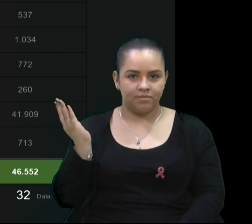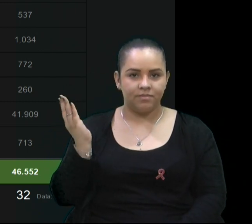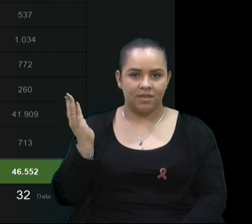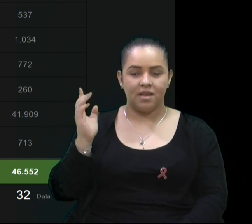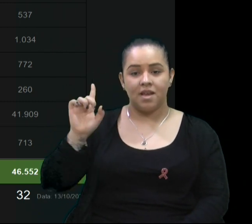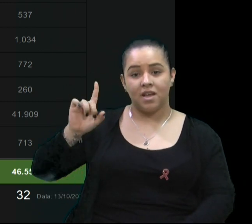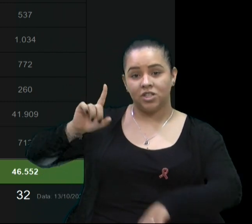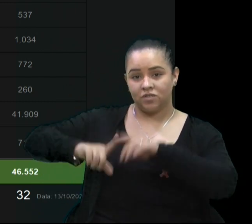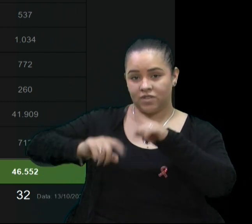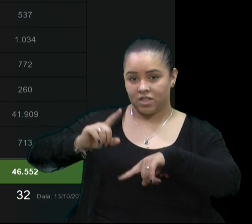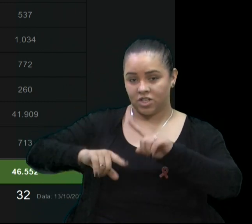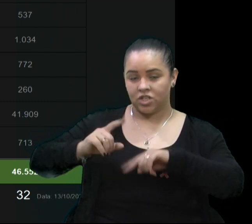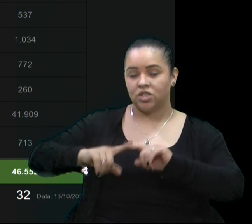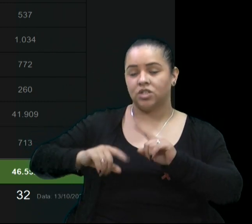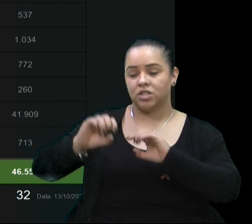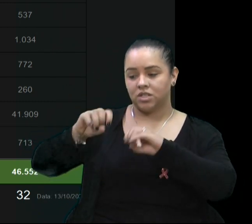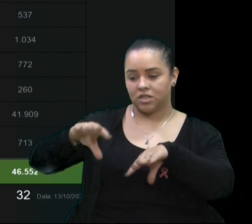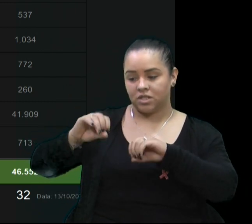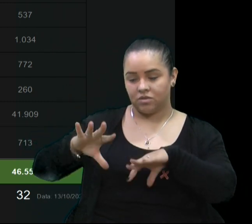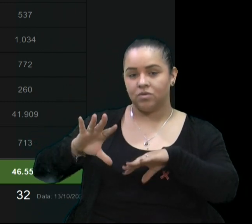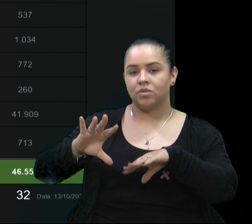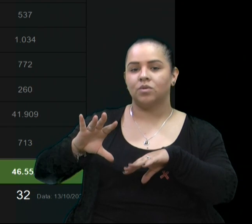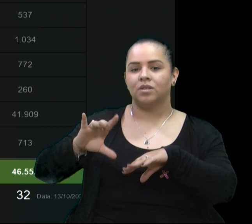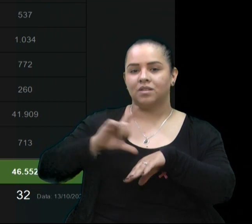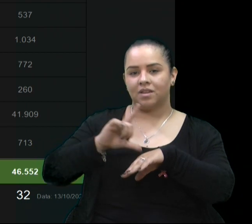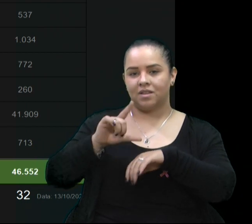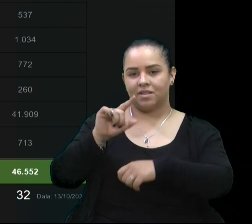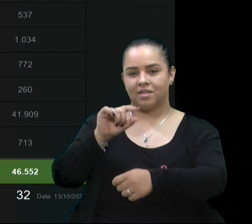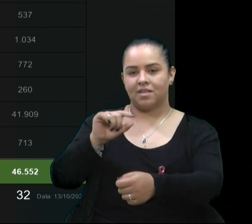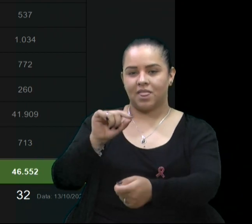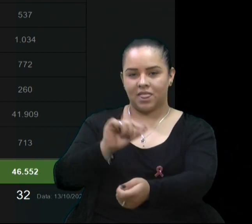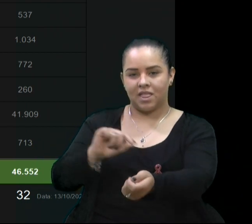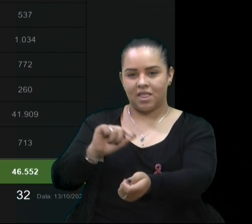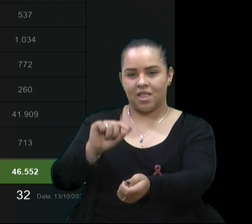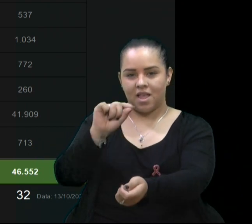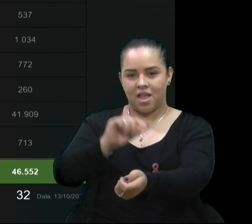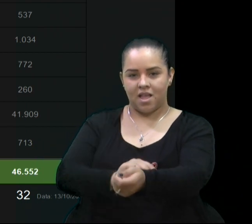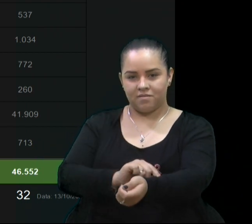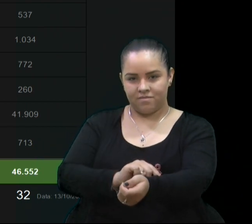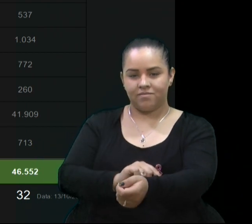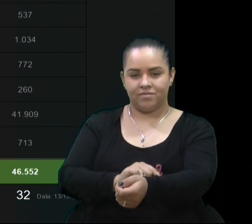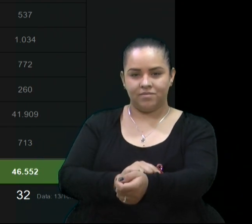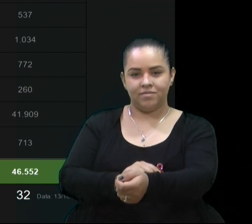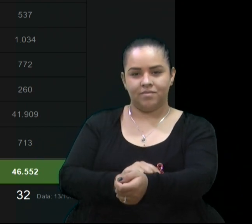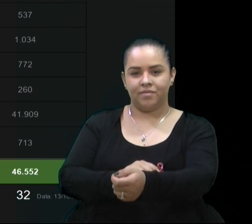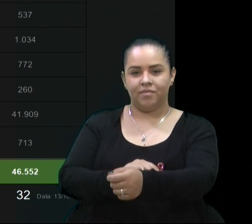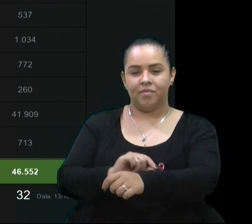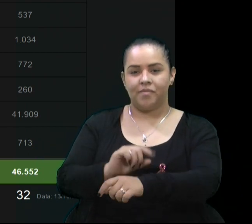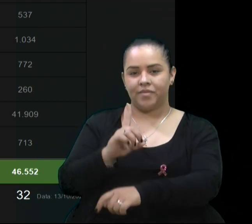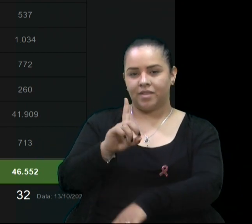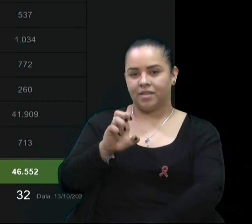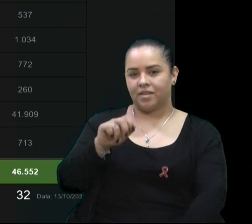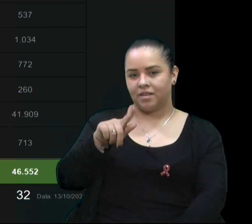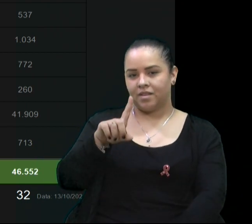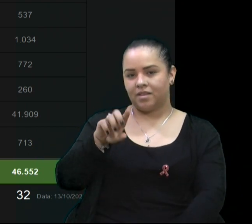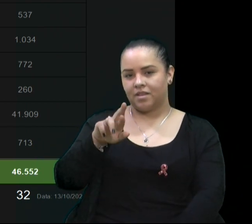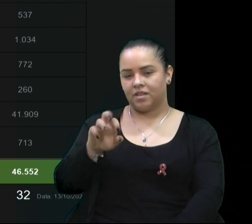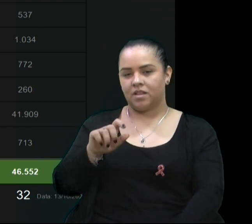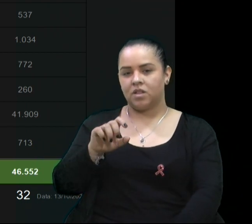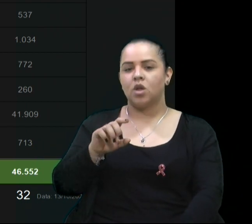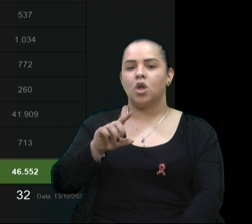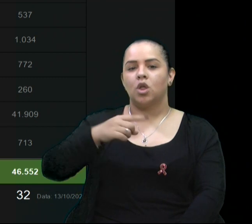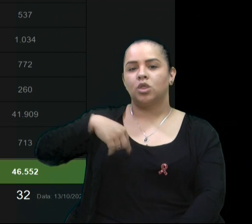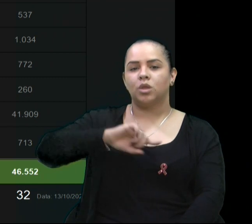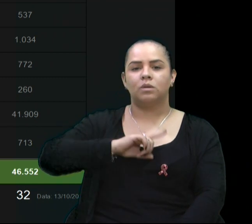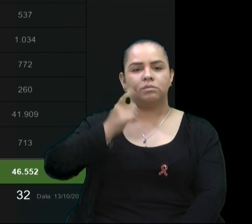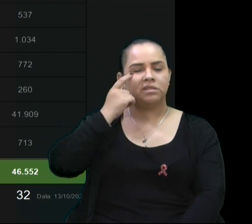educativas e na temática da dengue, porque a gente aumenta nesse período do ano, a gente já começa a intensificar as ações, pensando no que a gente pode fazer para